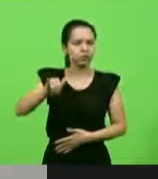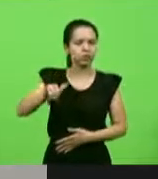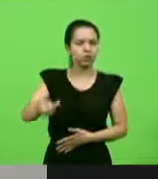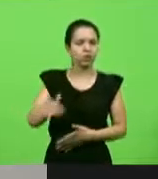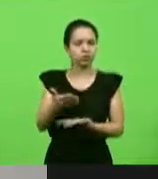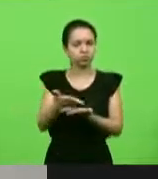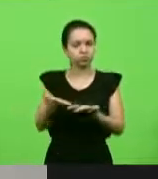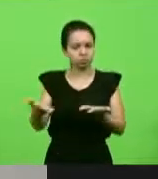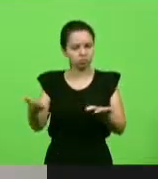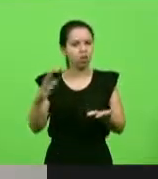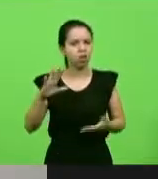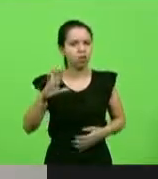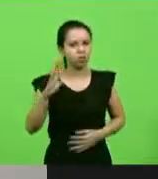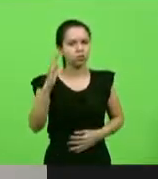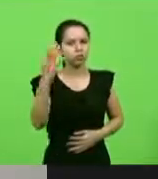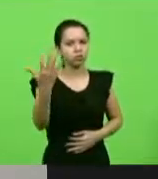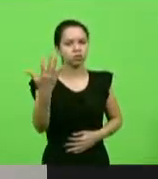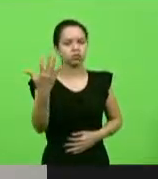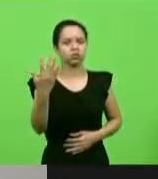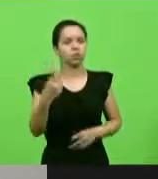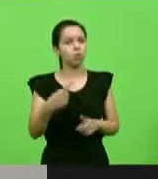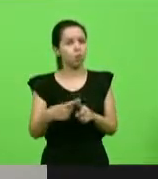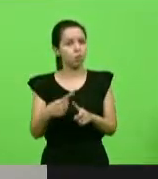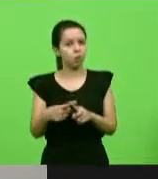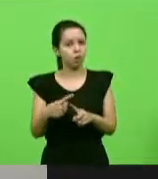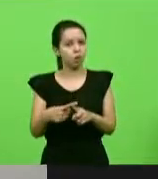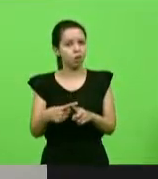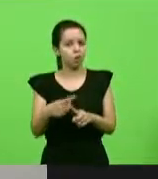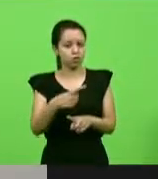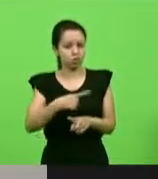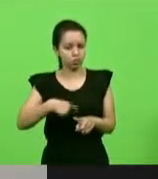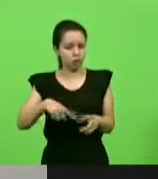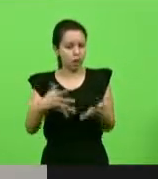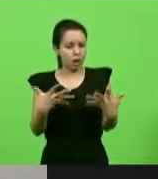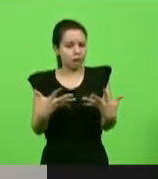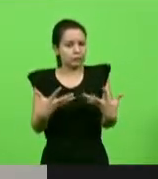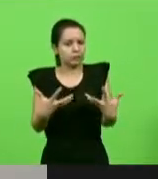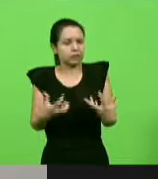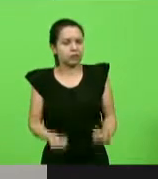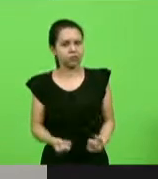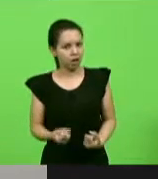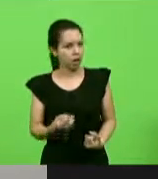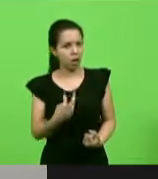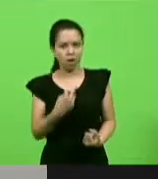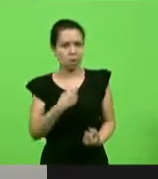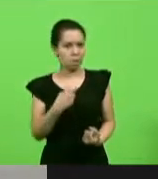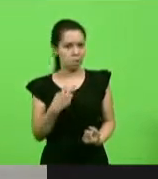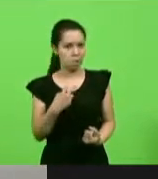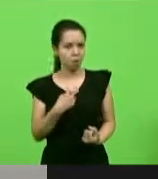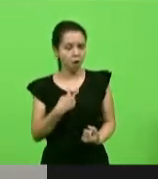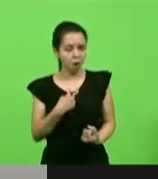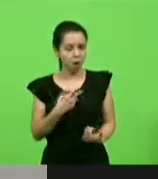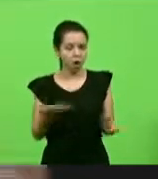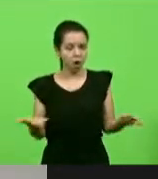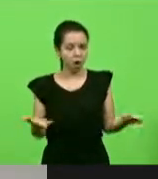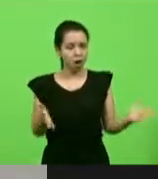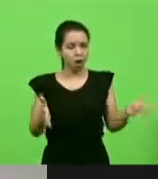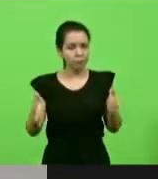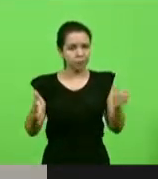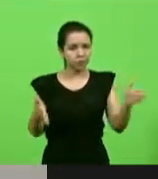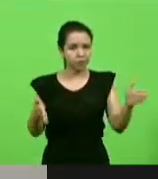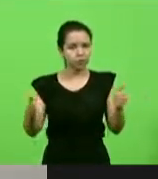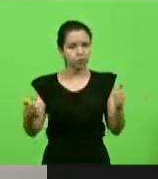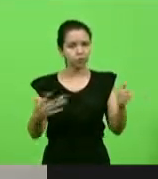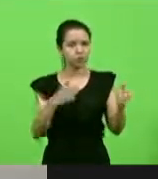isto possa acontecer, porque não dá para admitir e aceitar que no século XXI se